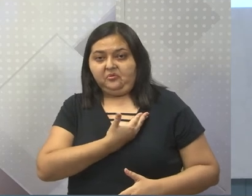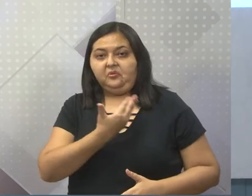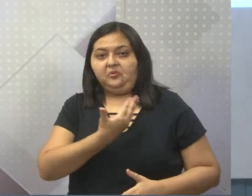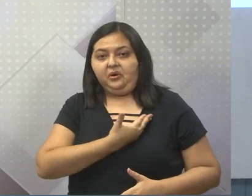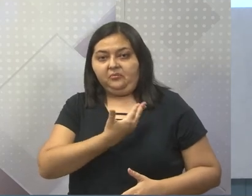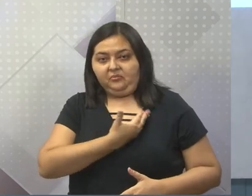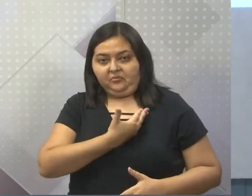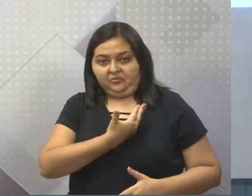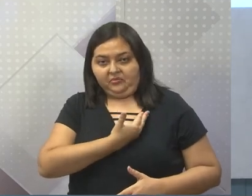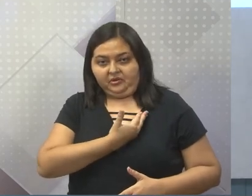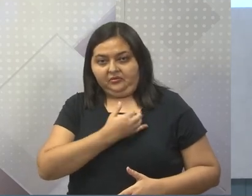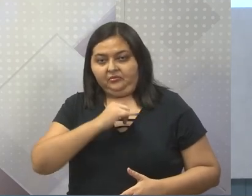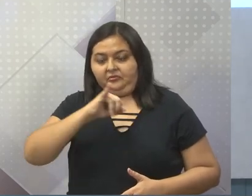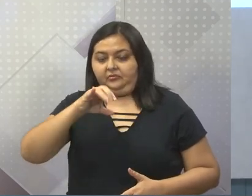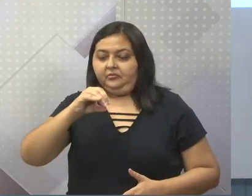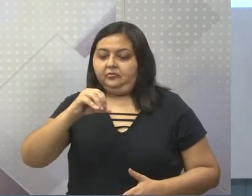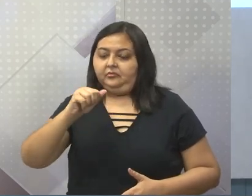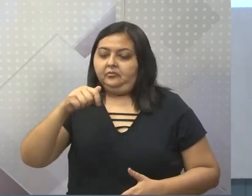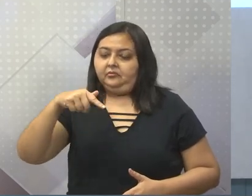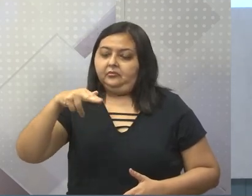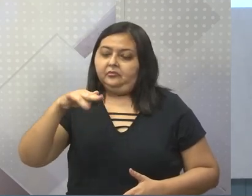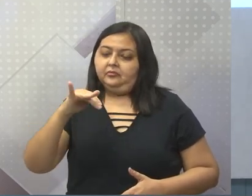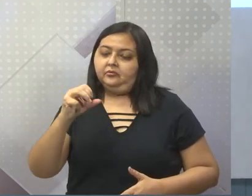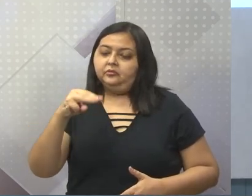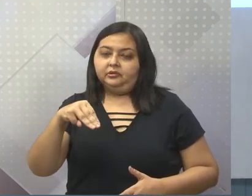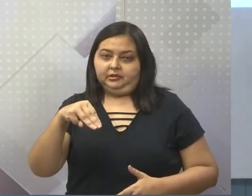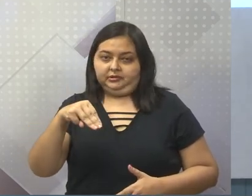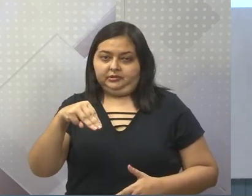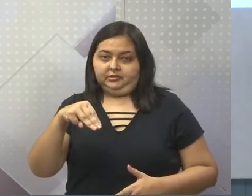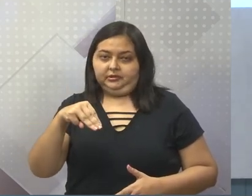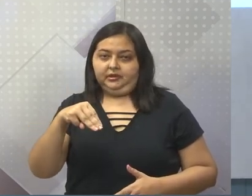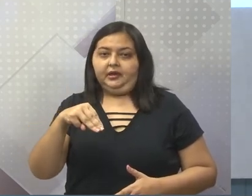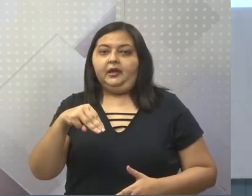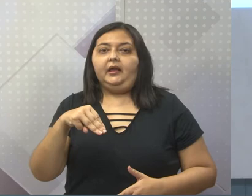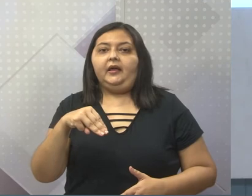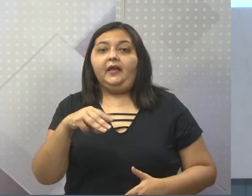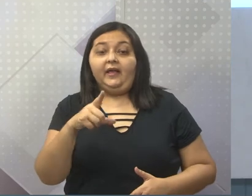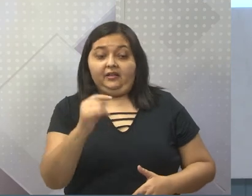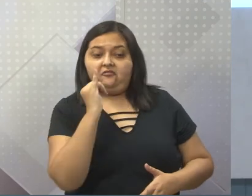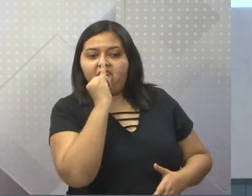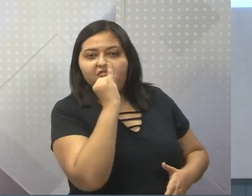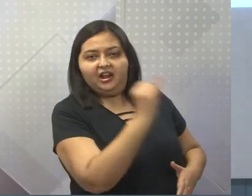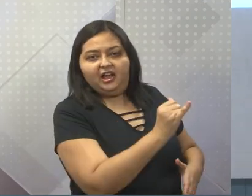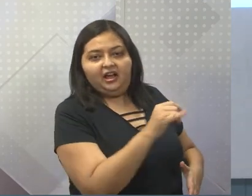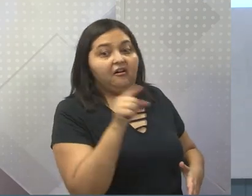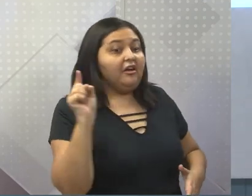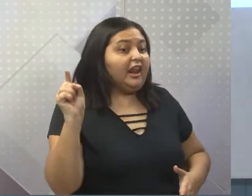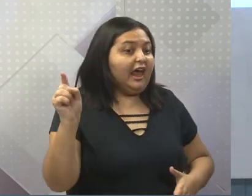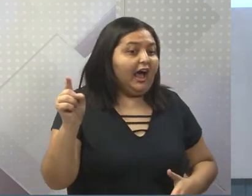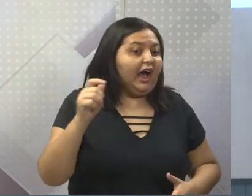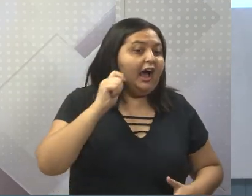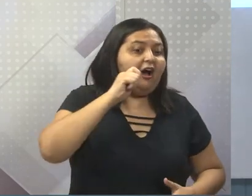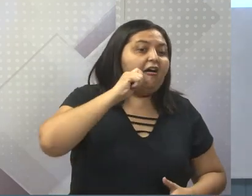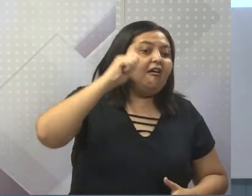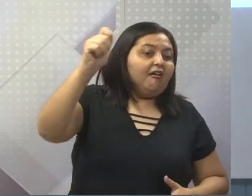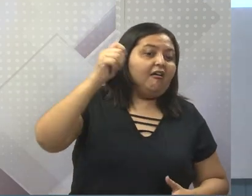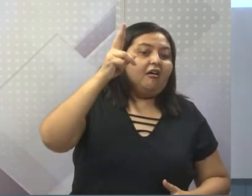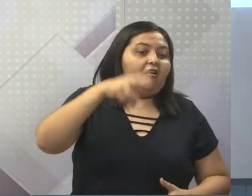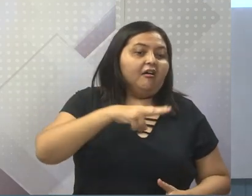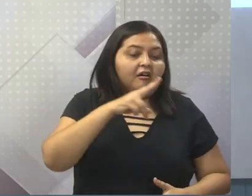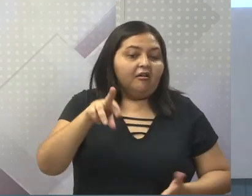Esse camarada, o Joaquim Silveiros do Reis, ele que foi entregou, ele foi o Cabo Eita, tá? E foi o que aconteceu.